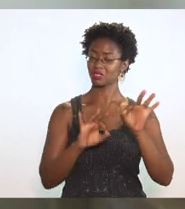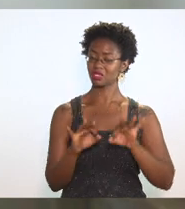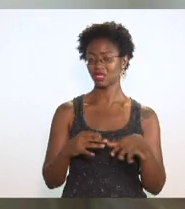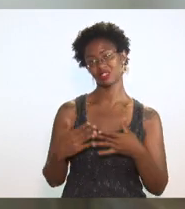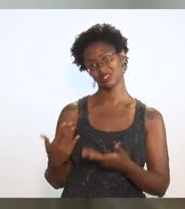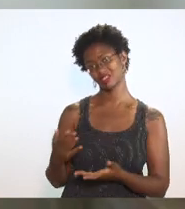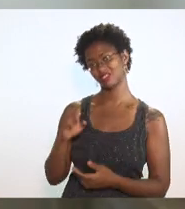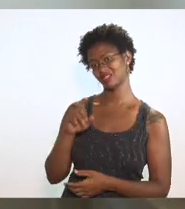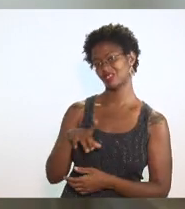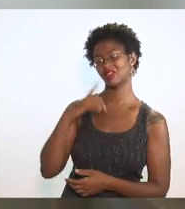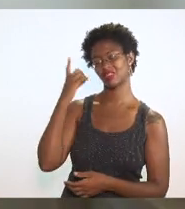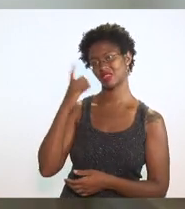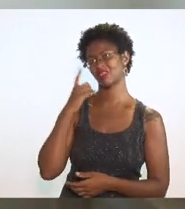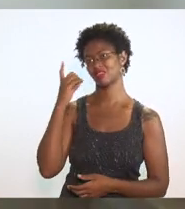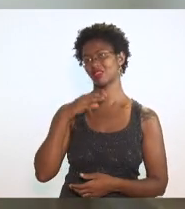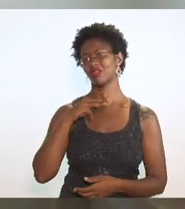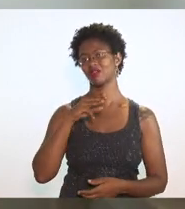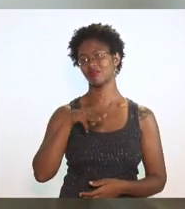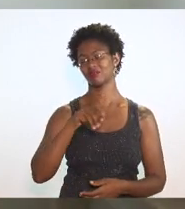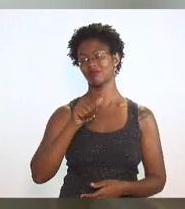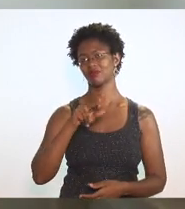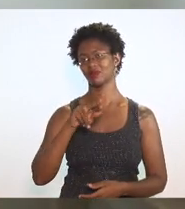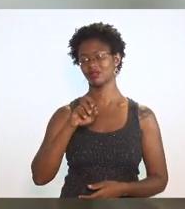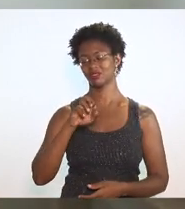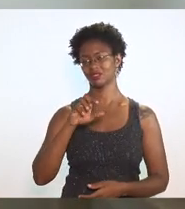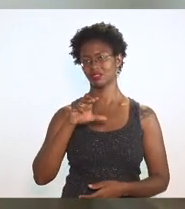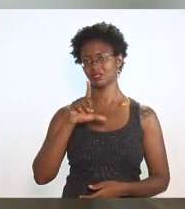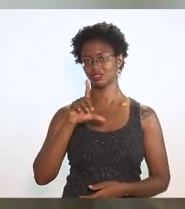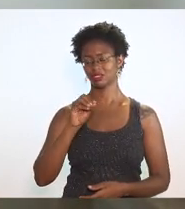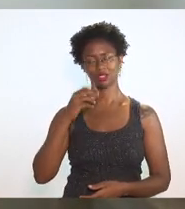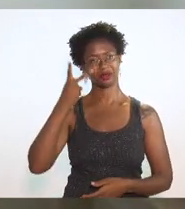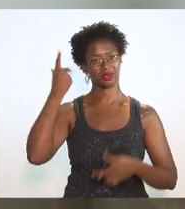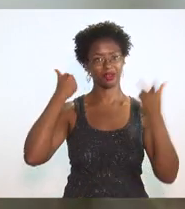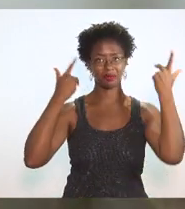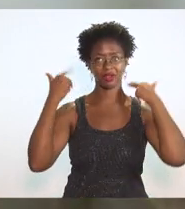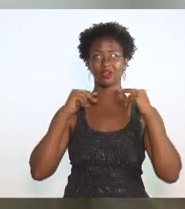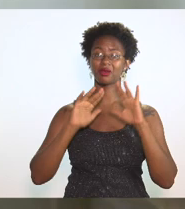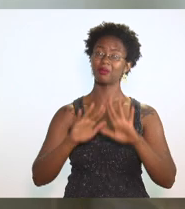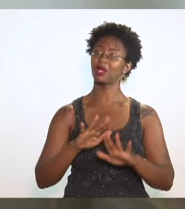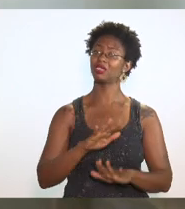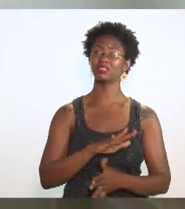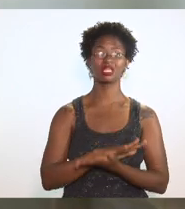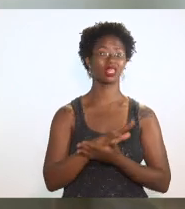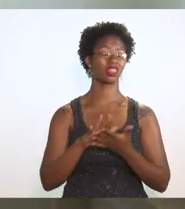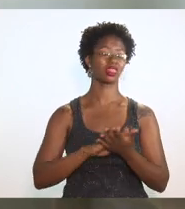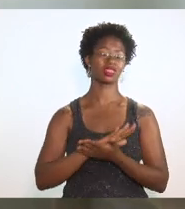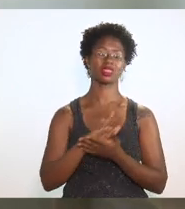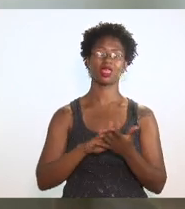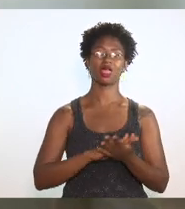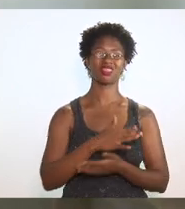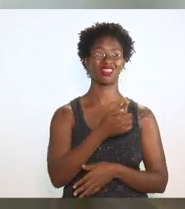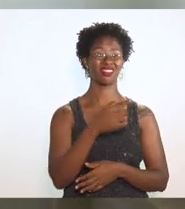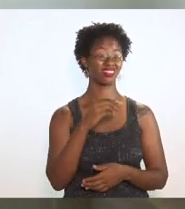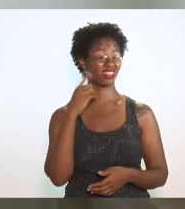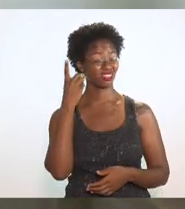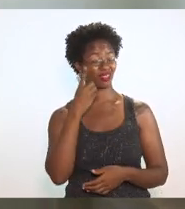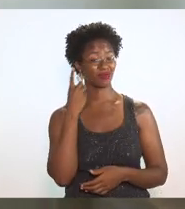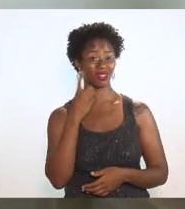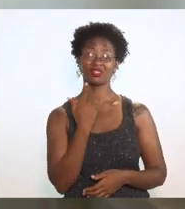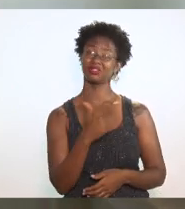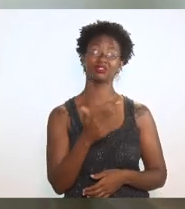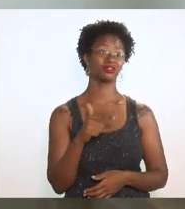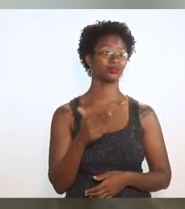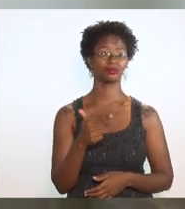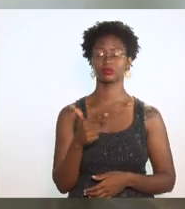deputado Marcelo Cabelereiro. Mas nenhum dos 70 deputados tem instrumentos